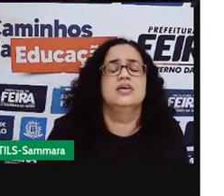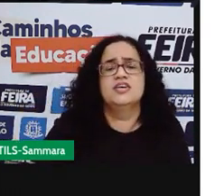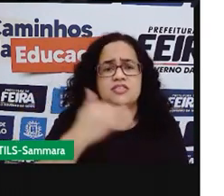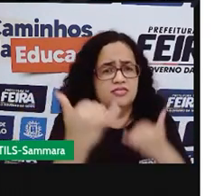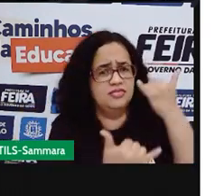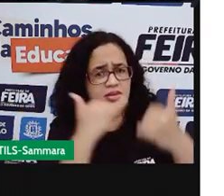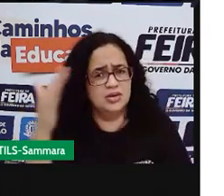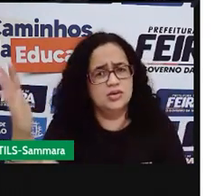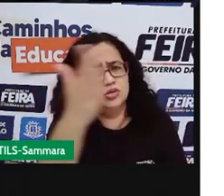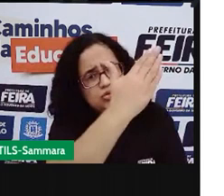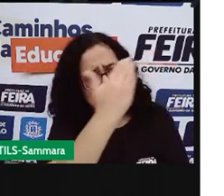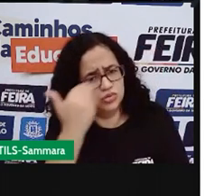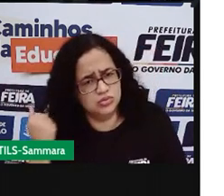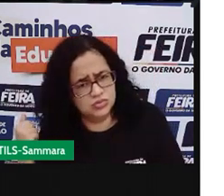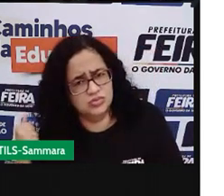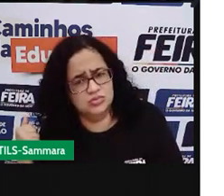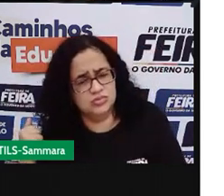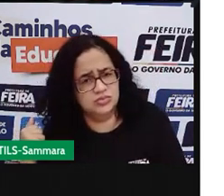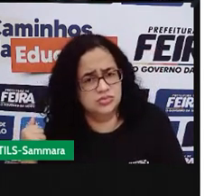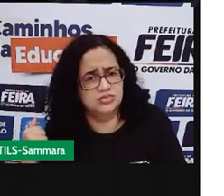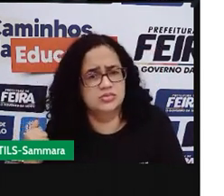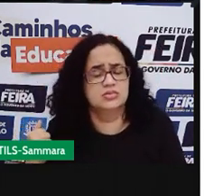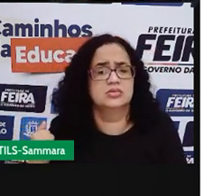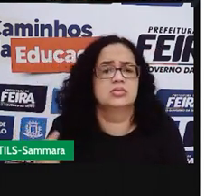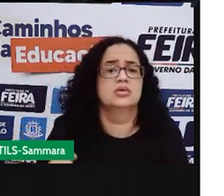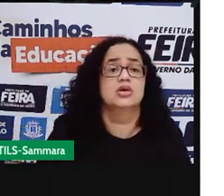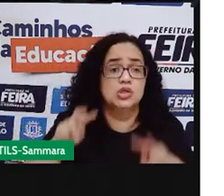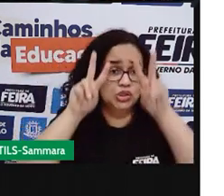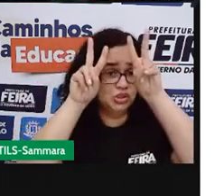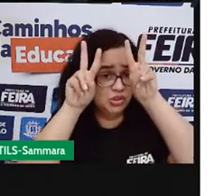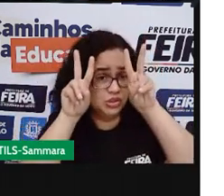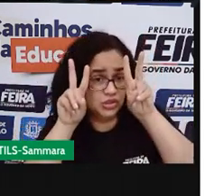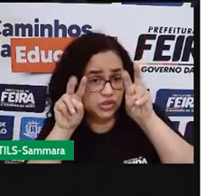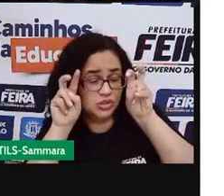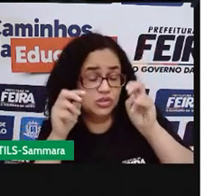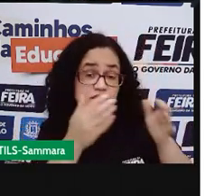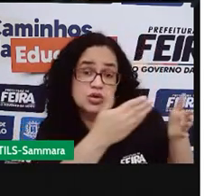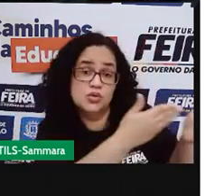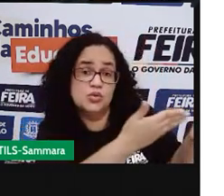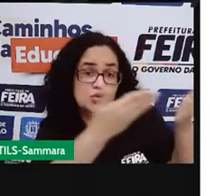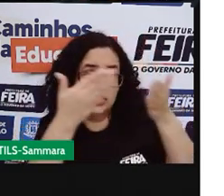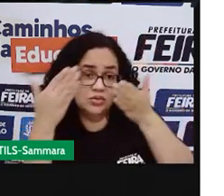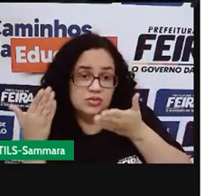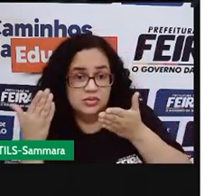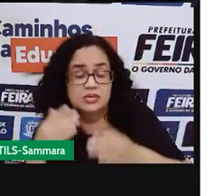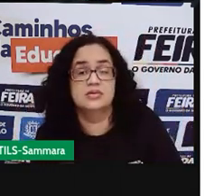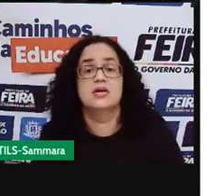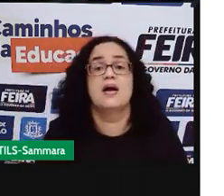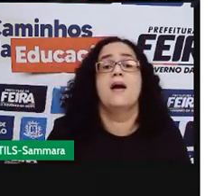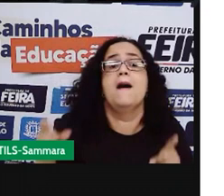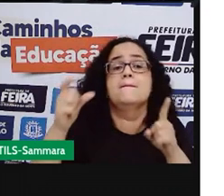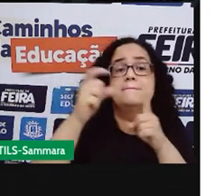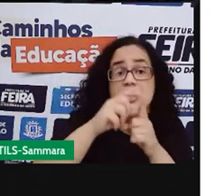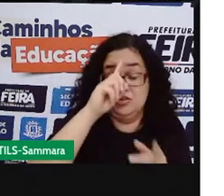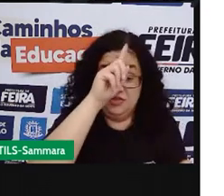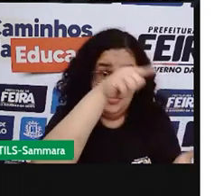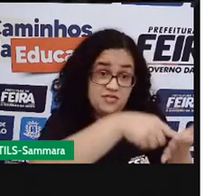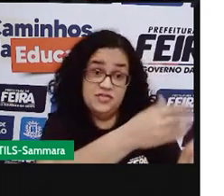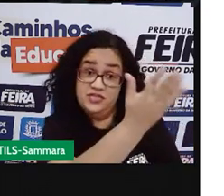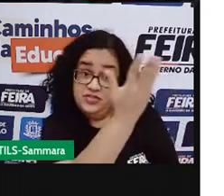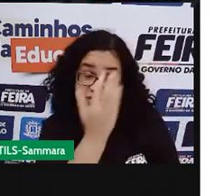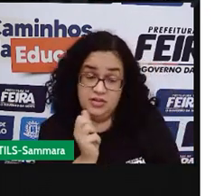Vem brincar na praça com a gente. O título é um convite. Olha a palavra imperativa